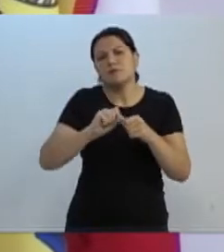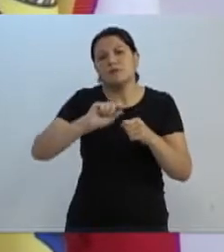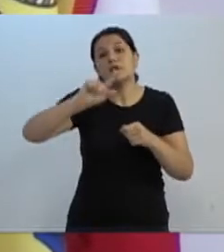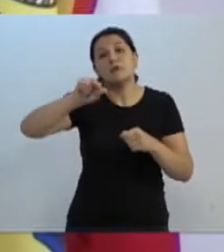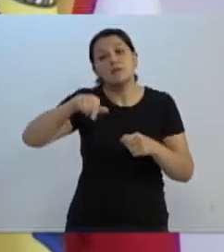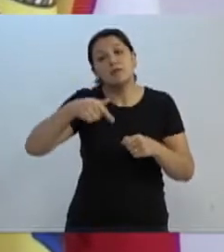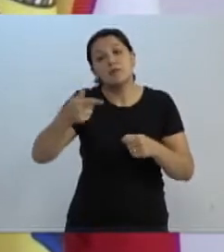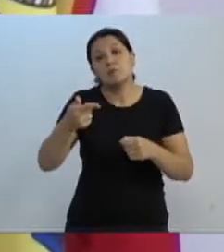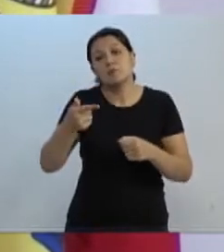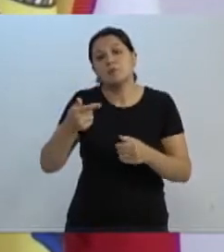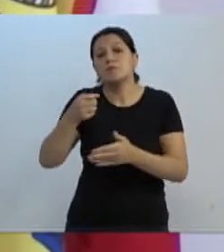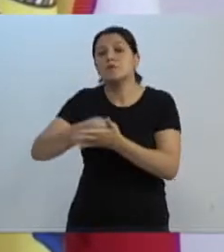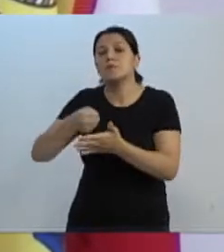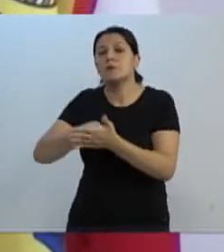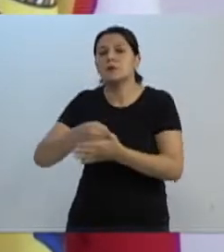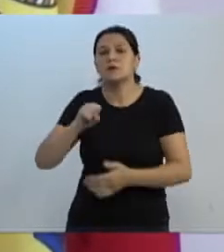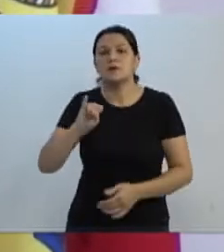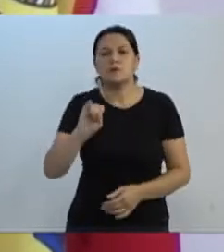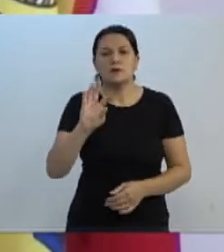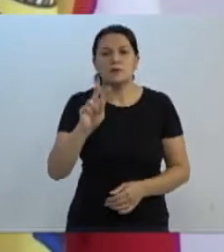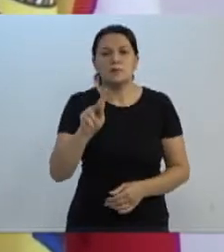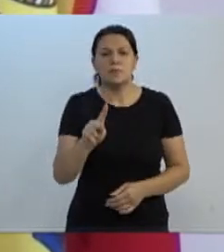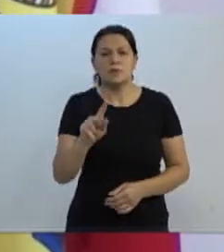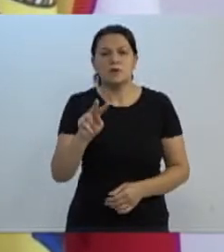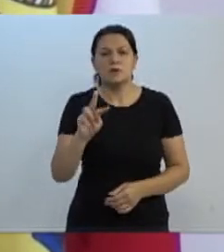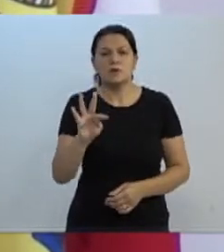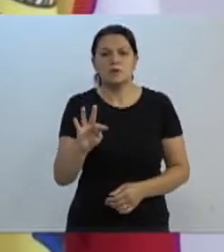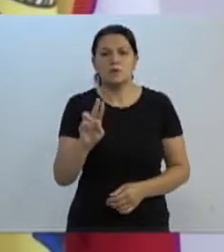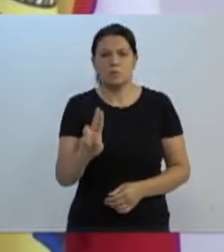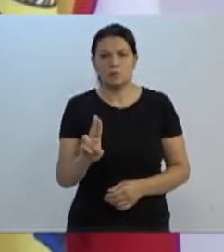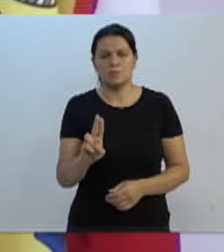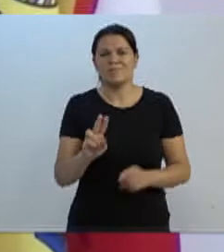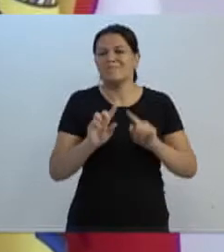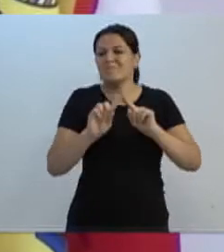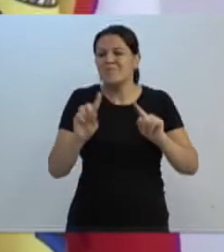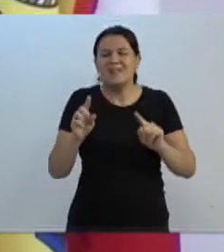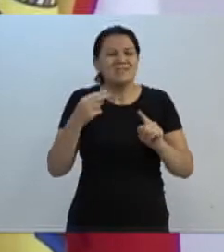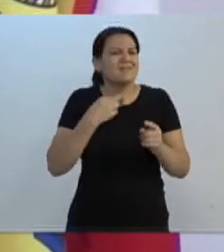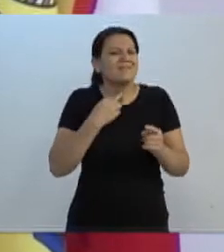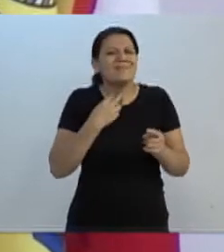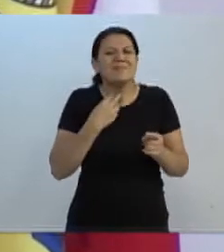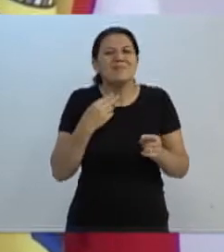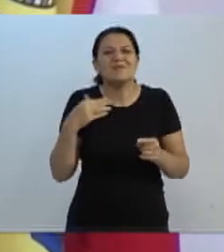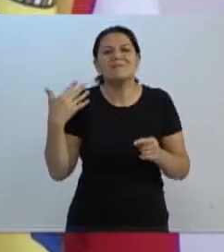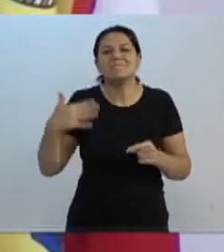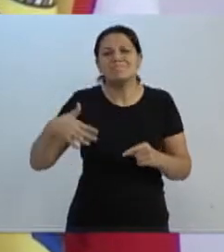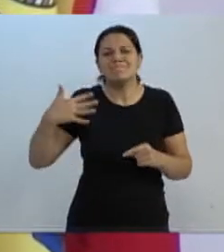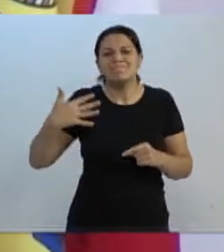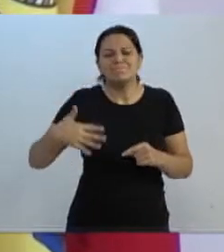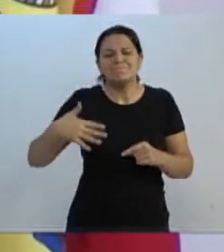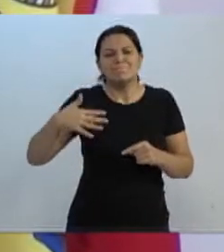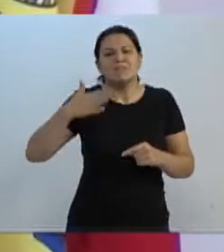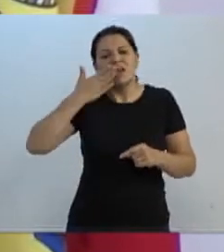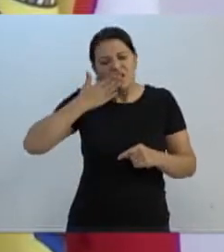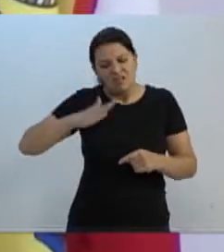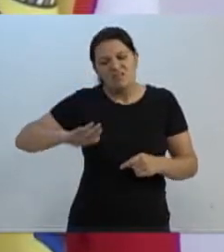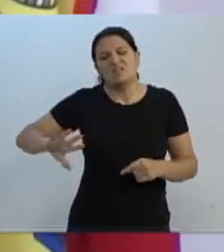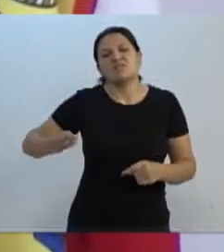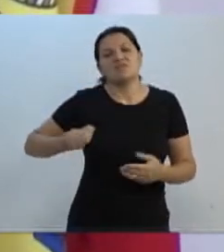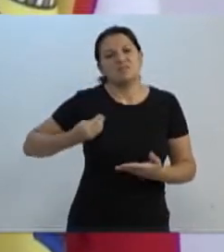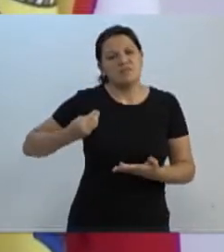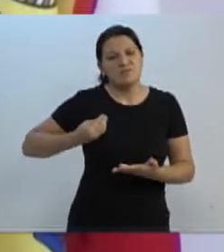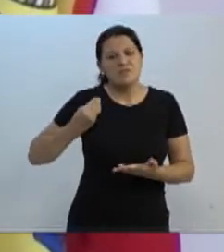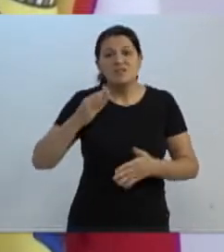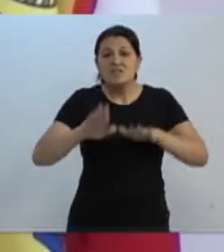no IPTU do cara, enfim, não sei. O que não dá é para nós colocarmos em risco, principalmente a vida das nossas crianças, e simplesmente a